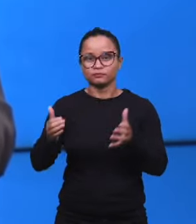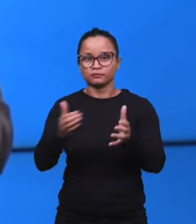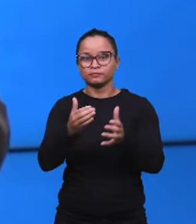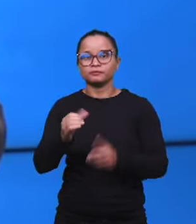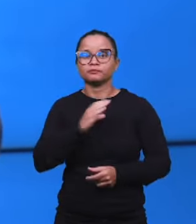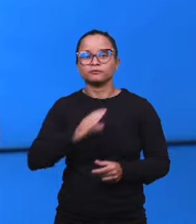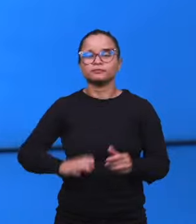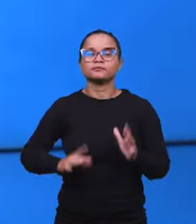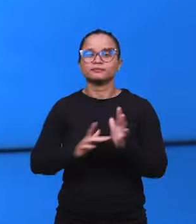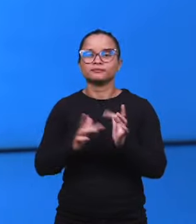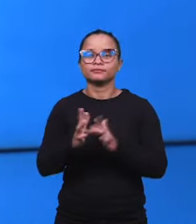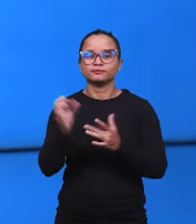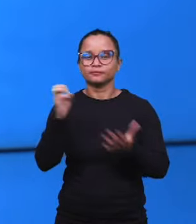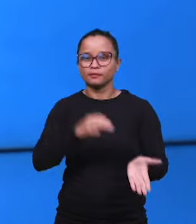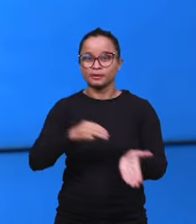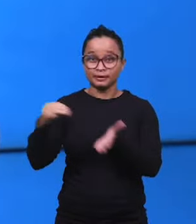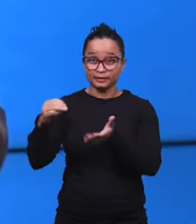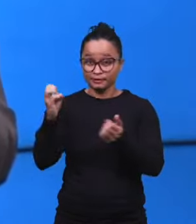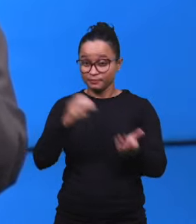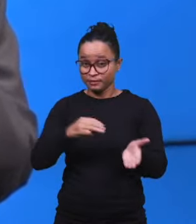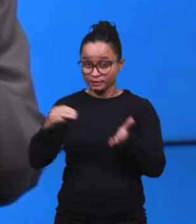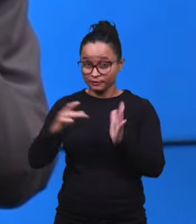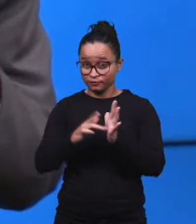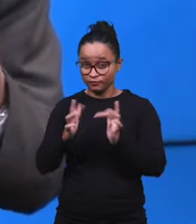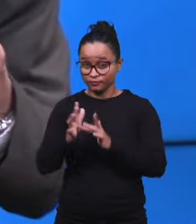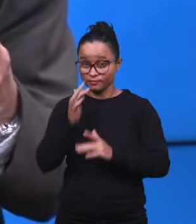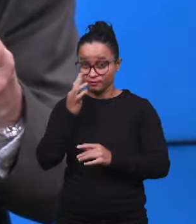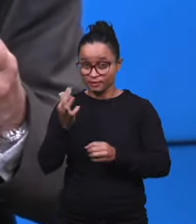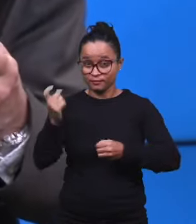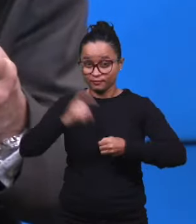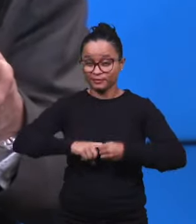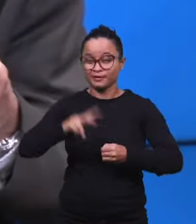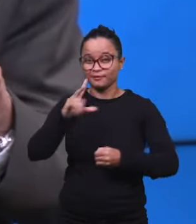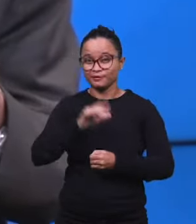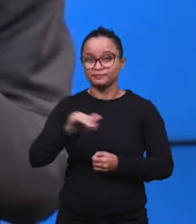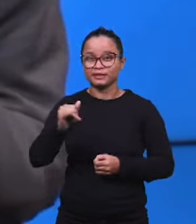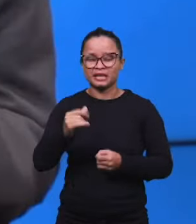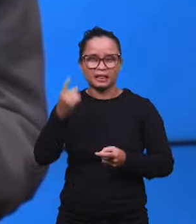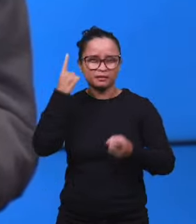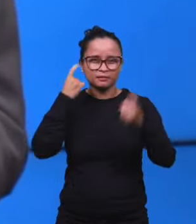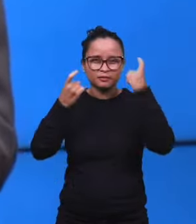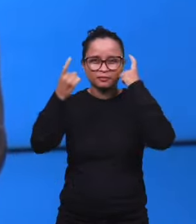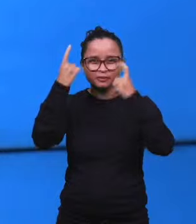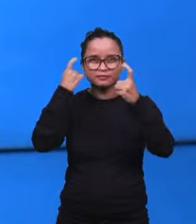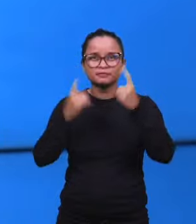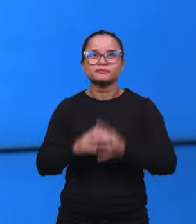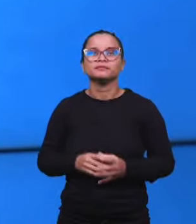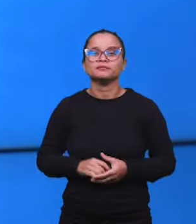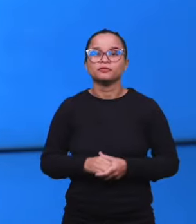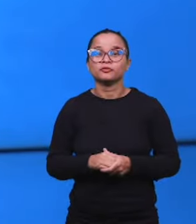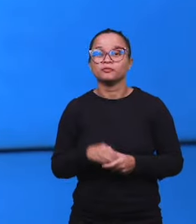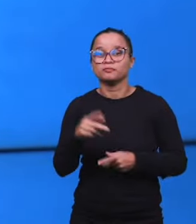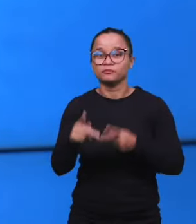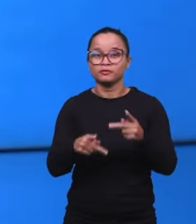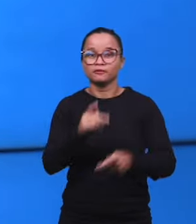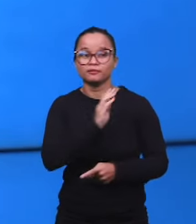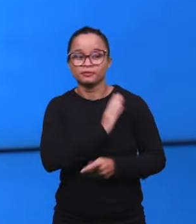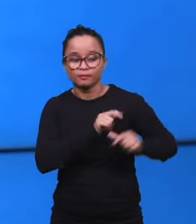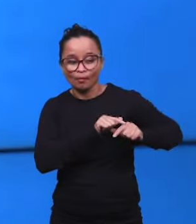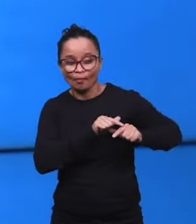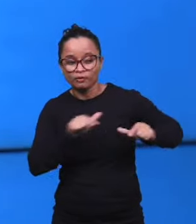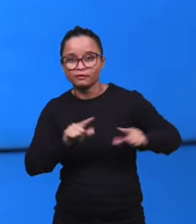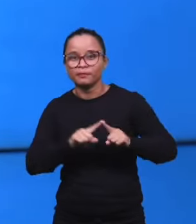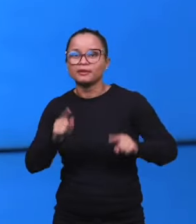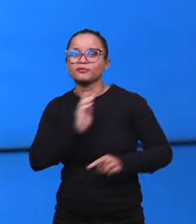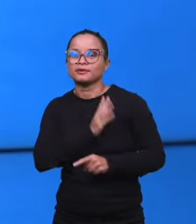caminho de Cristo Jesus. Maranata, maranata, Jesus breve virá. E ela ali preocupada com o povo que tinha o coração